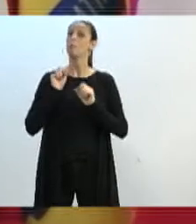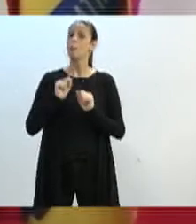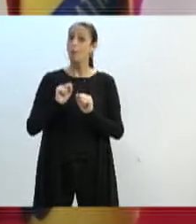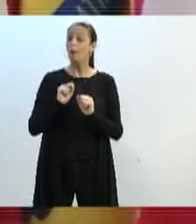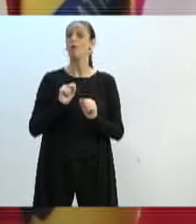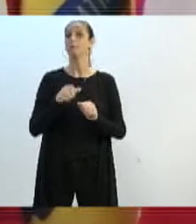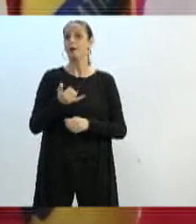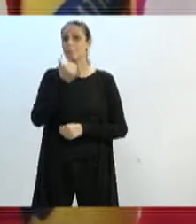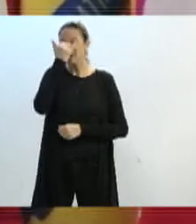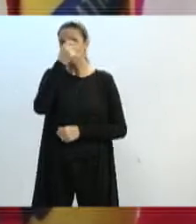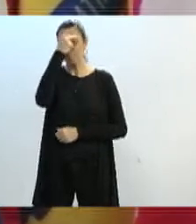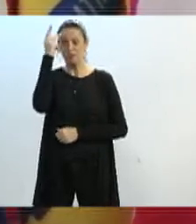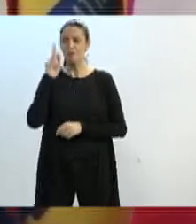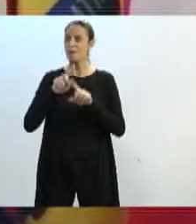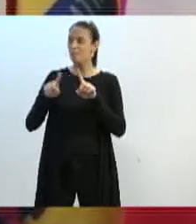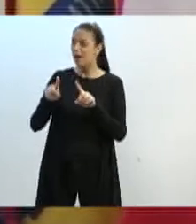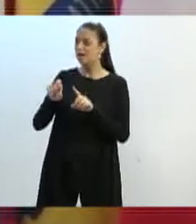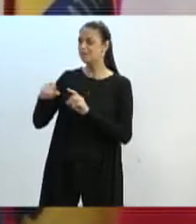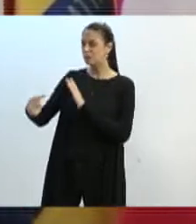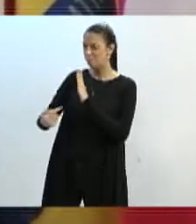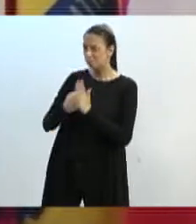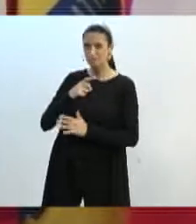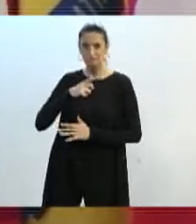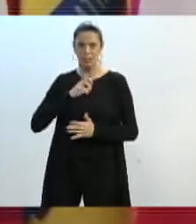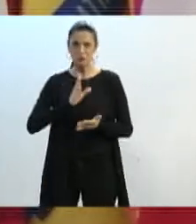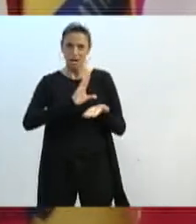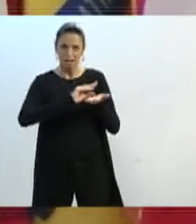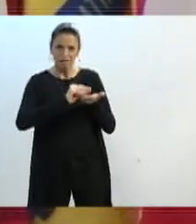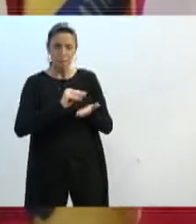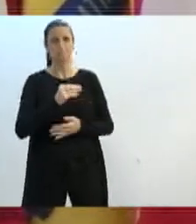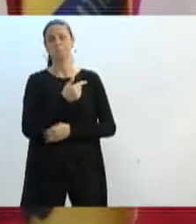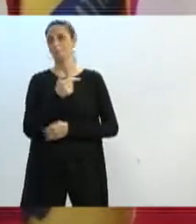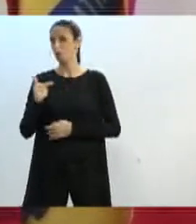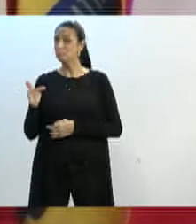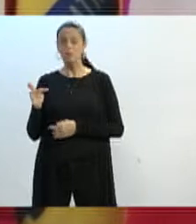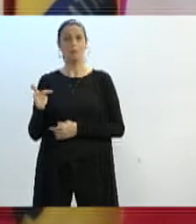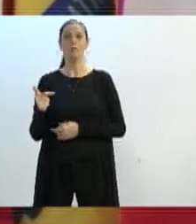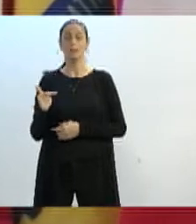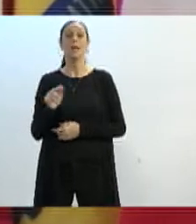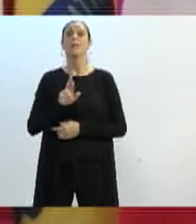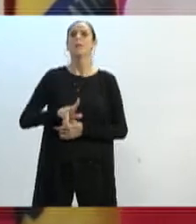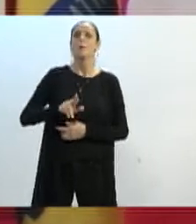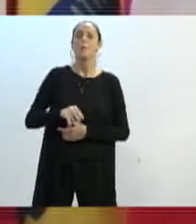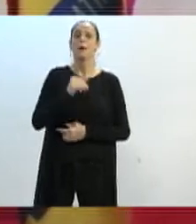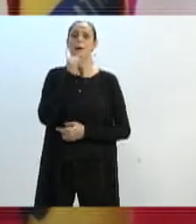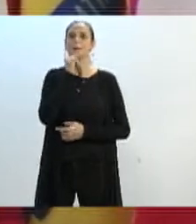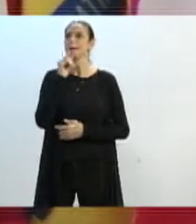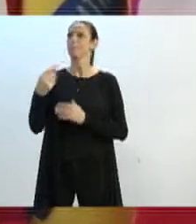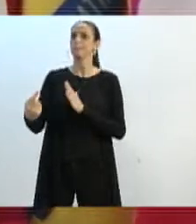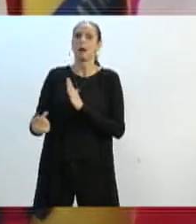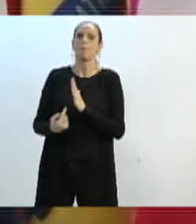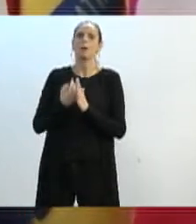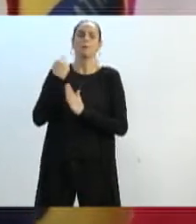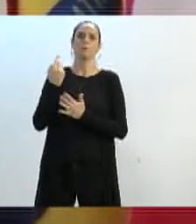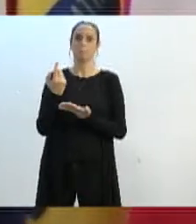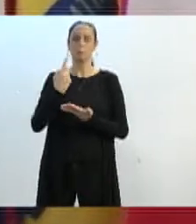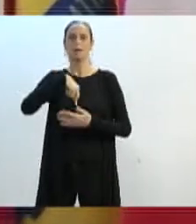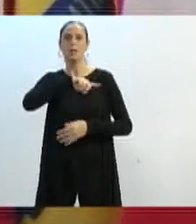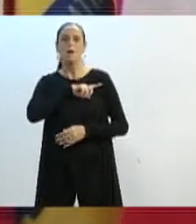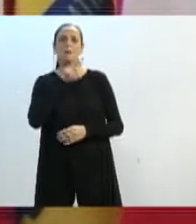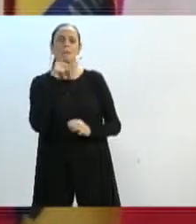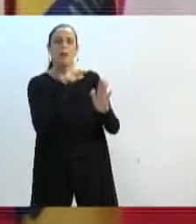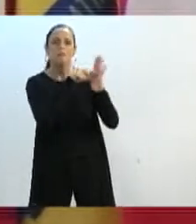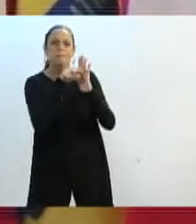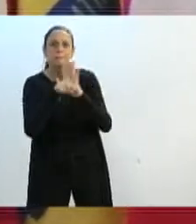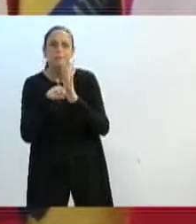tem dados, informações? Não, não há dados oficiais a esse respeito. Não é uma pergunta que se faça no censo, não é